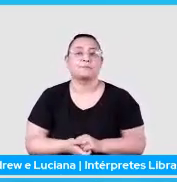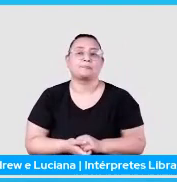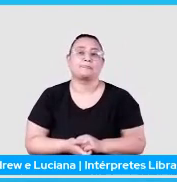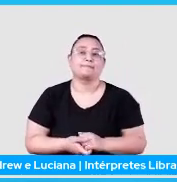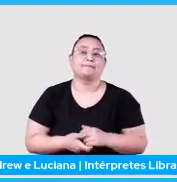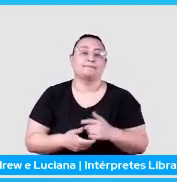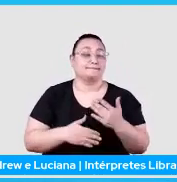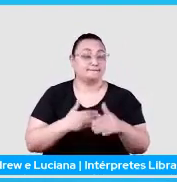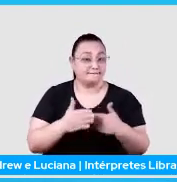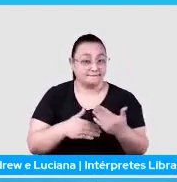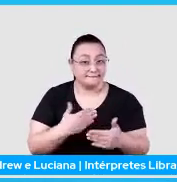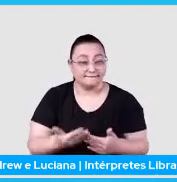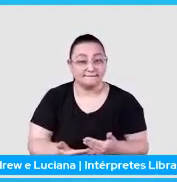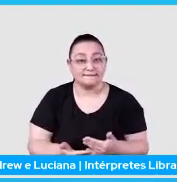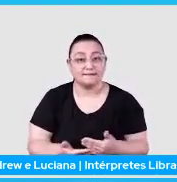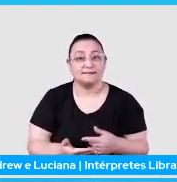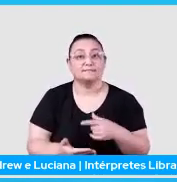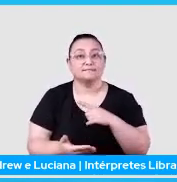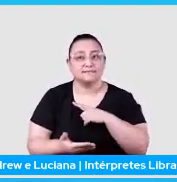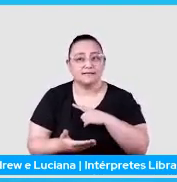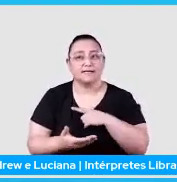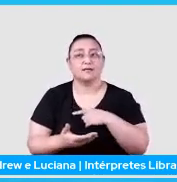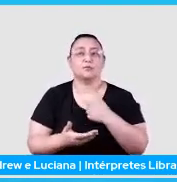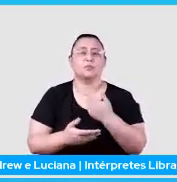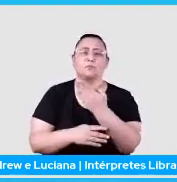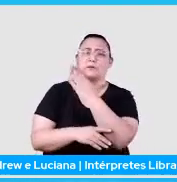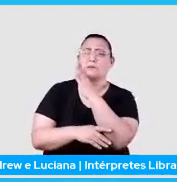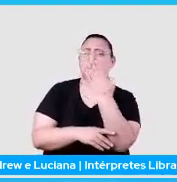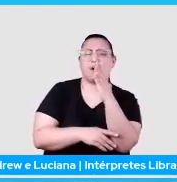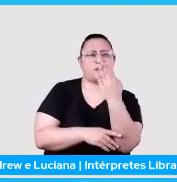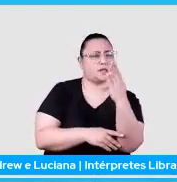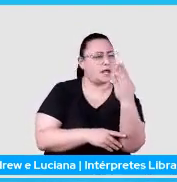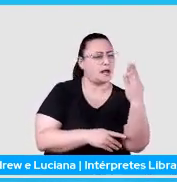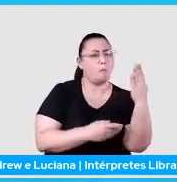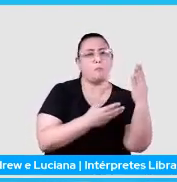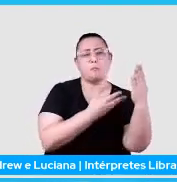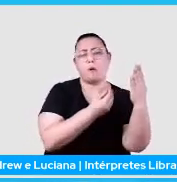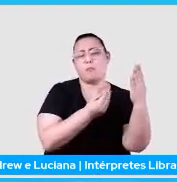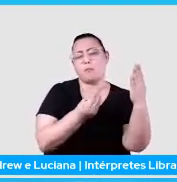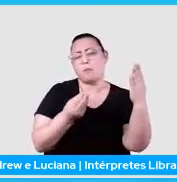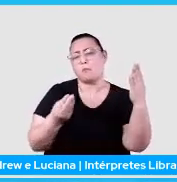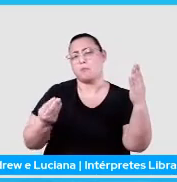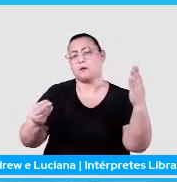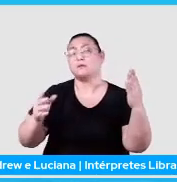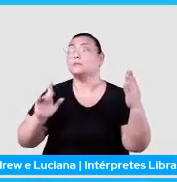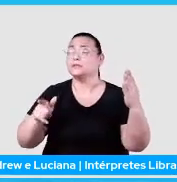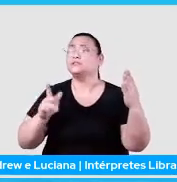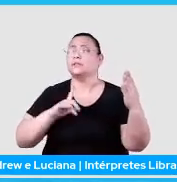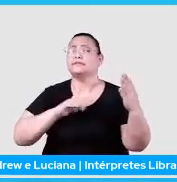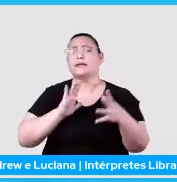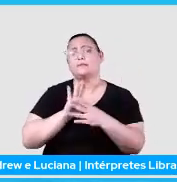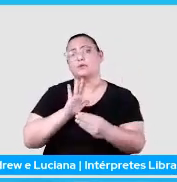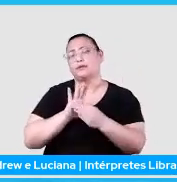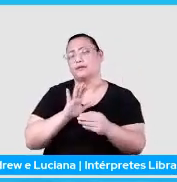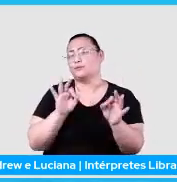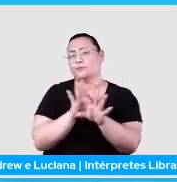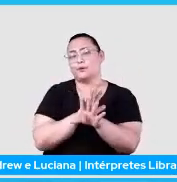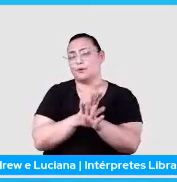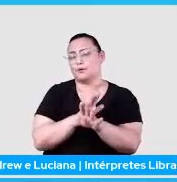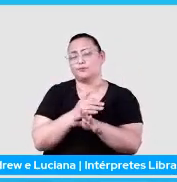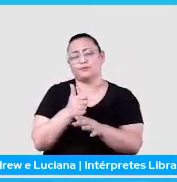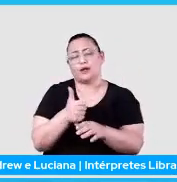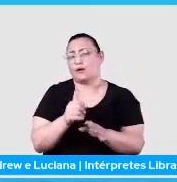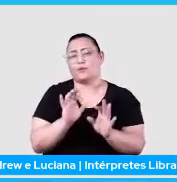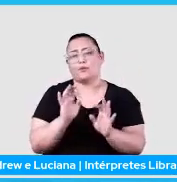disso, há algumas bibliotecas, né? Essas bibliotecas, elas já carregam modelos já pré-computados.